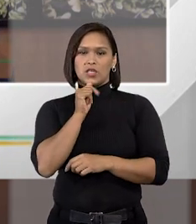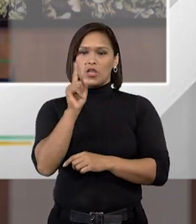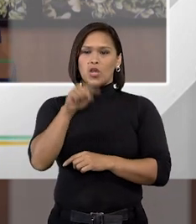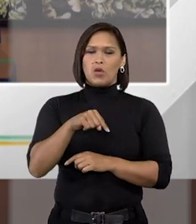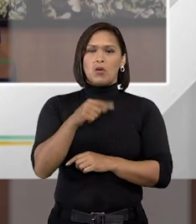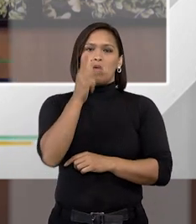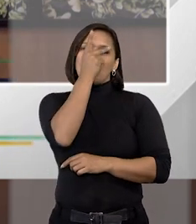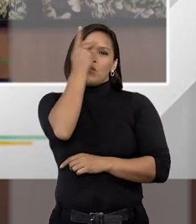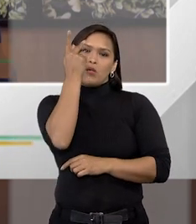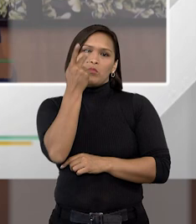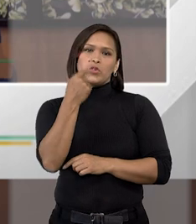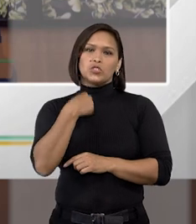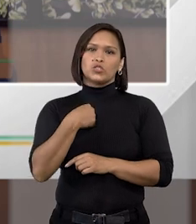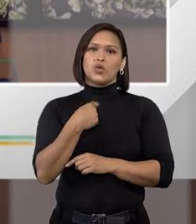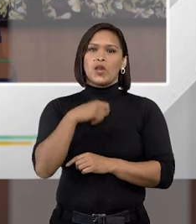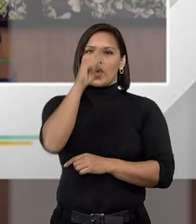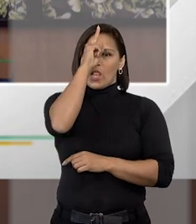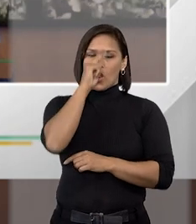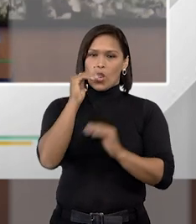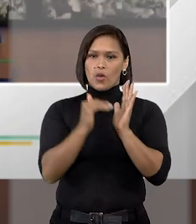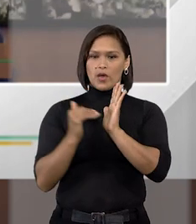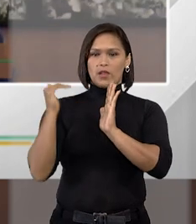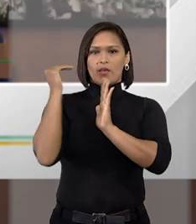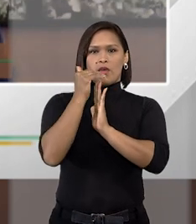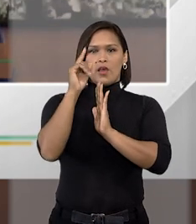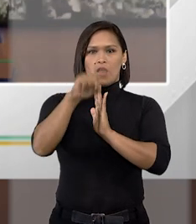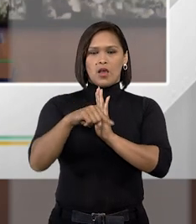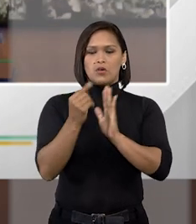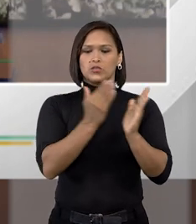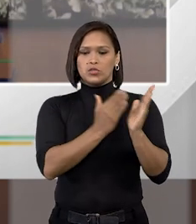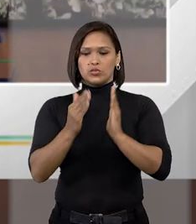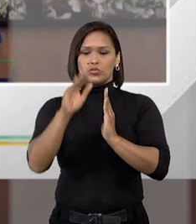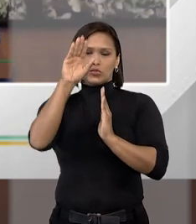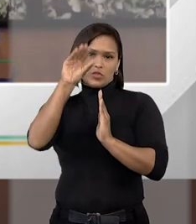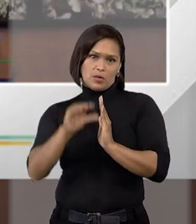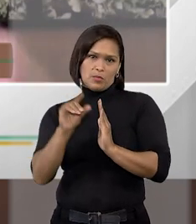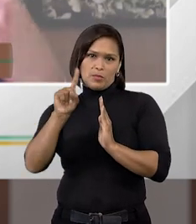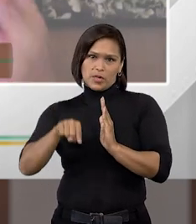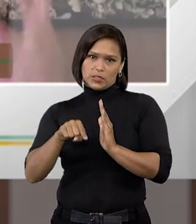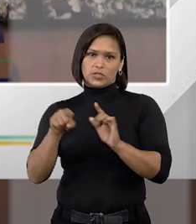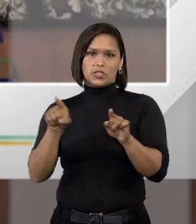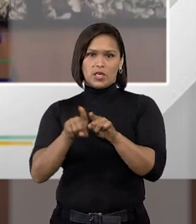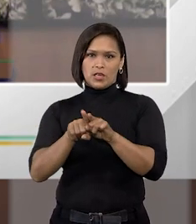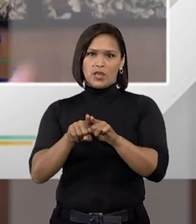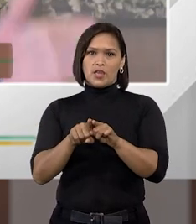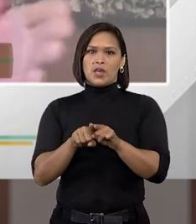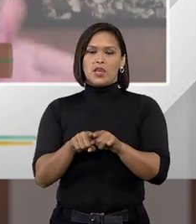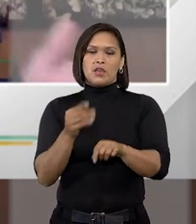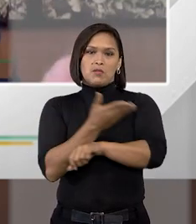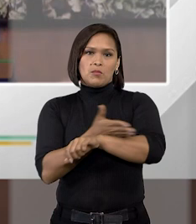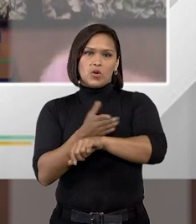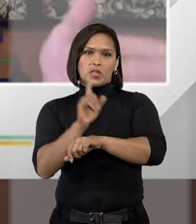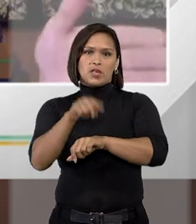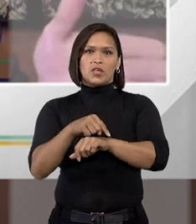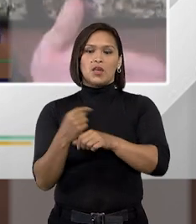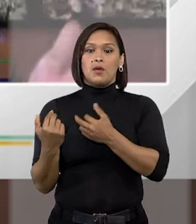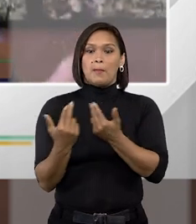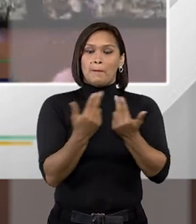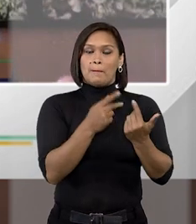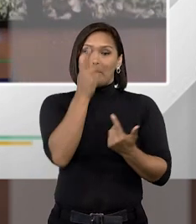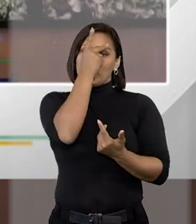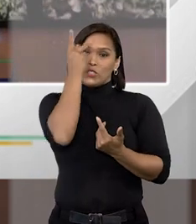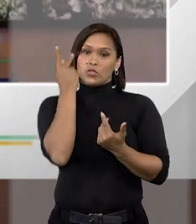colocar uma pessoa que é loira alta do lado de uma pessoa que é baixinha e morena você tem que colocar pessoas